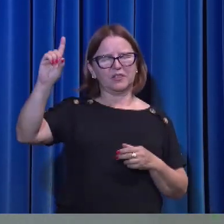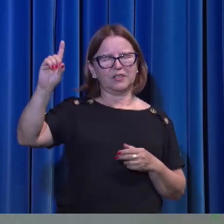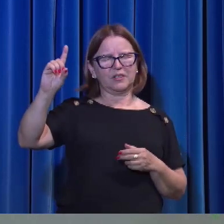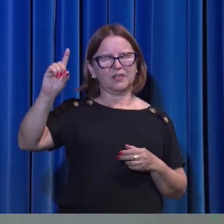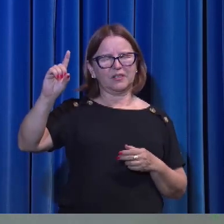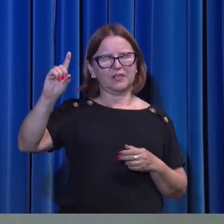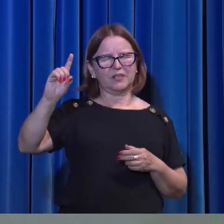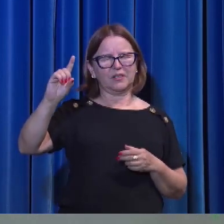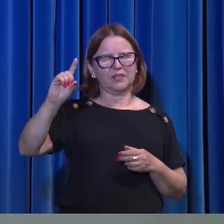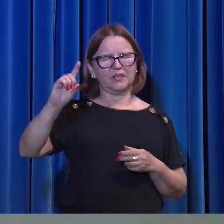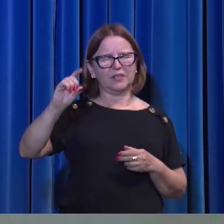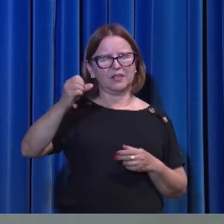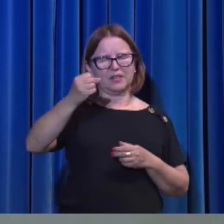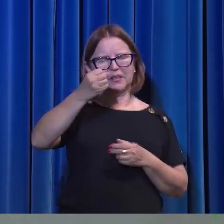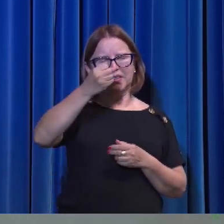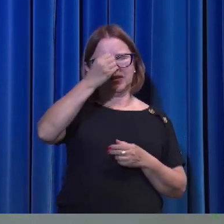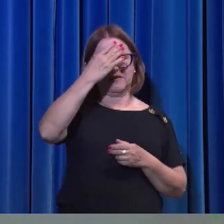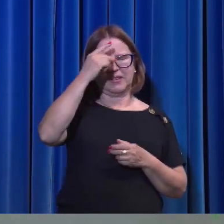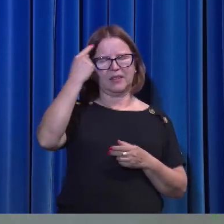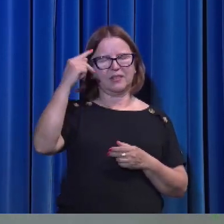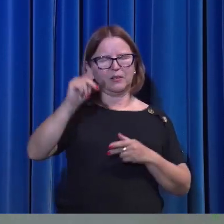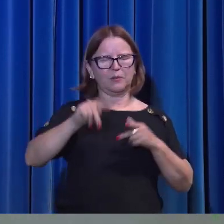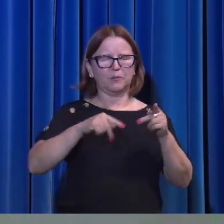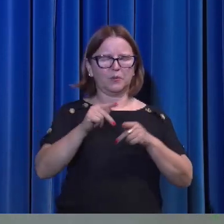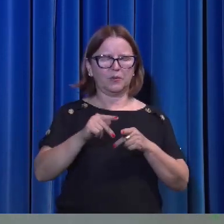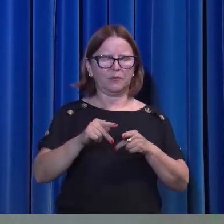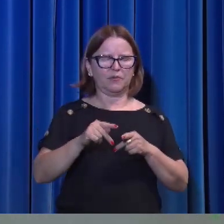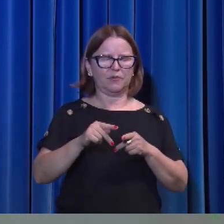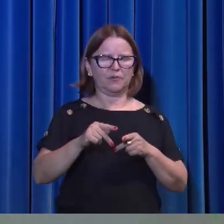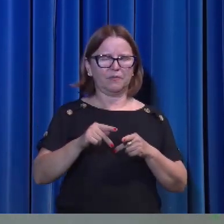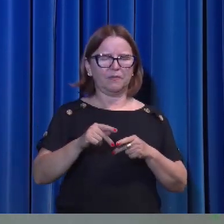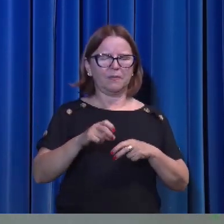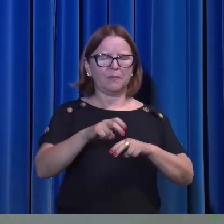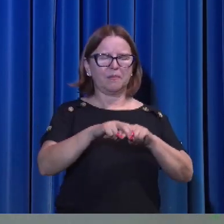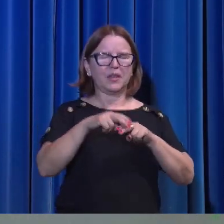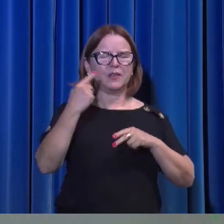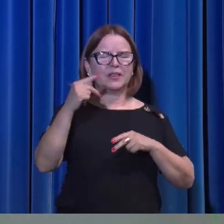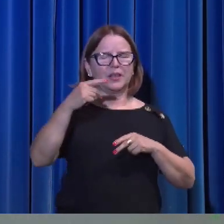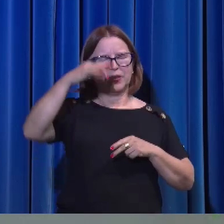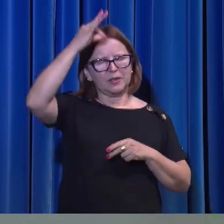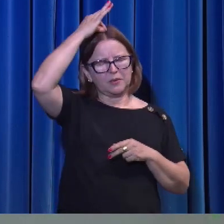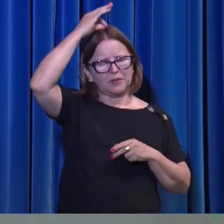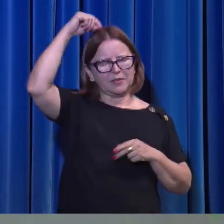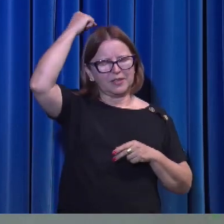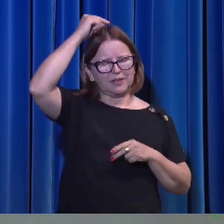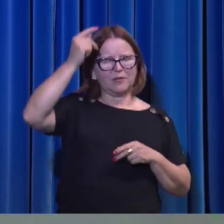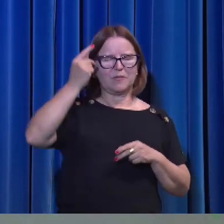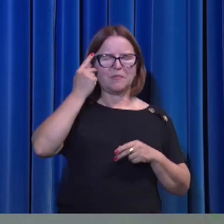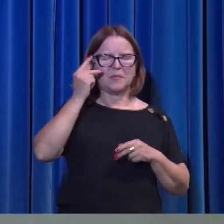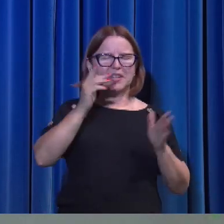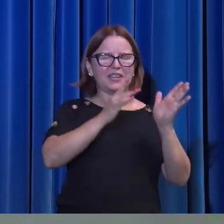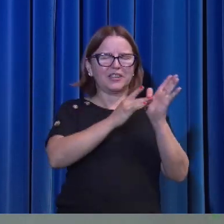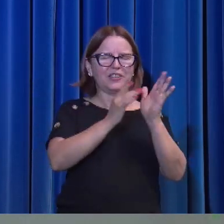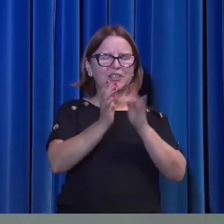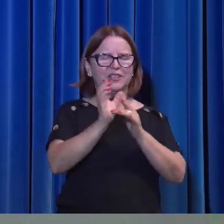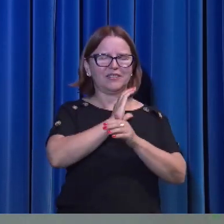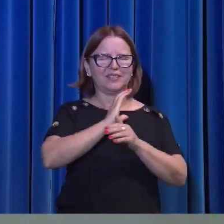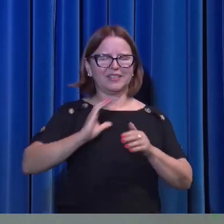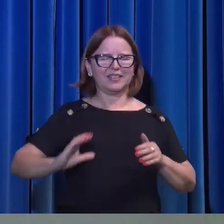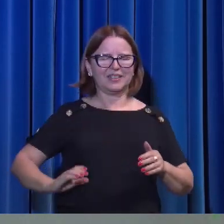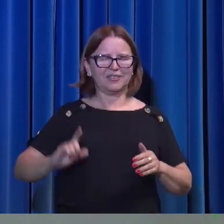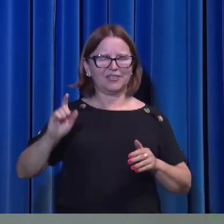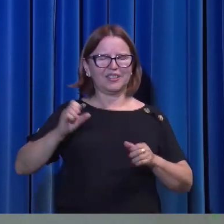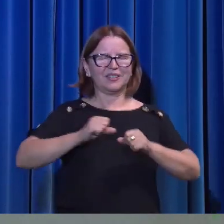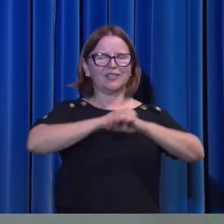fales com o teu povo nesse tempo, pelo teu Espírito, para que Jesus Cristo seja glorificado.